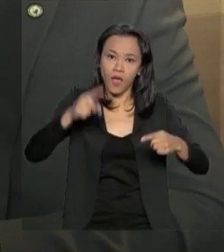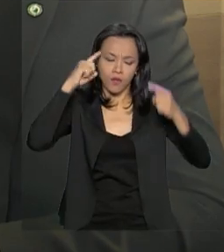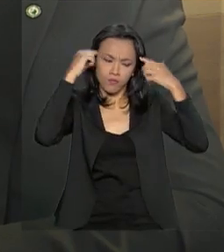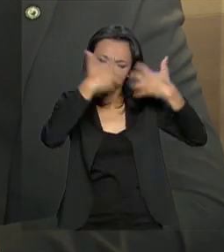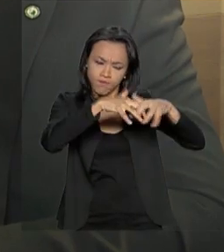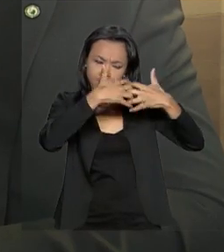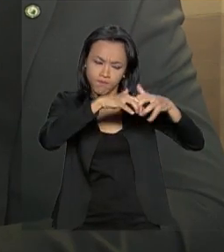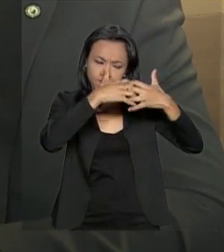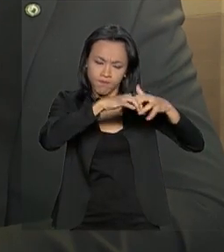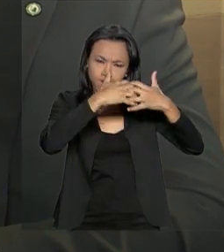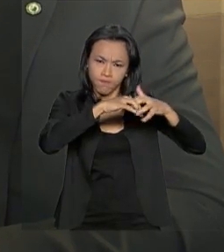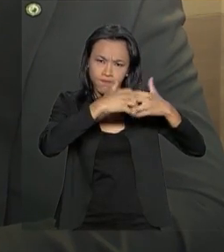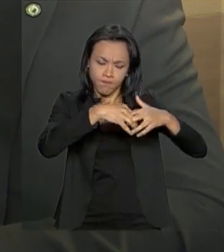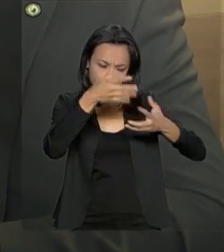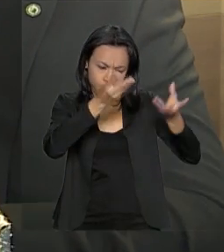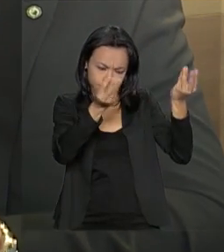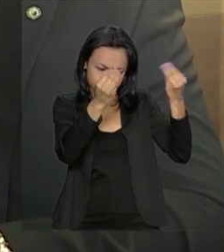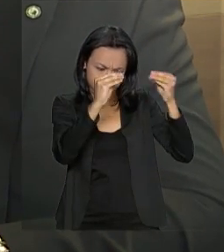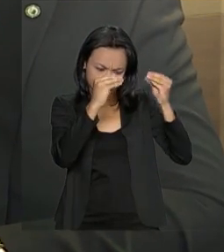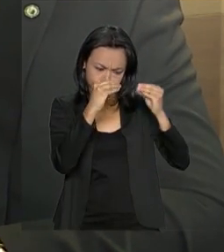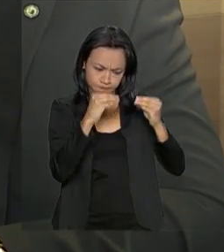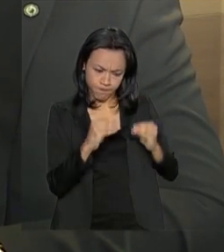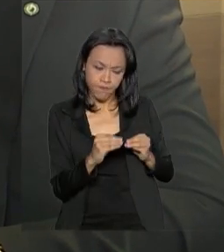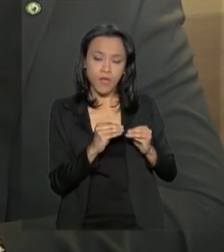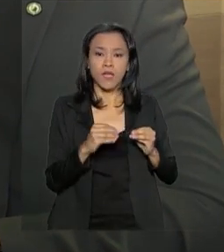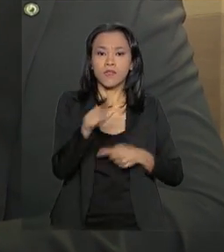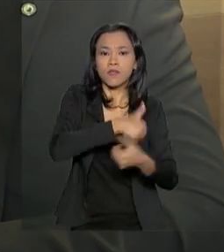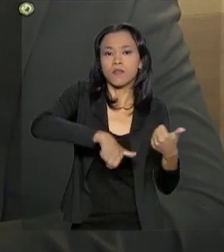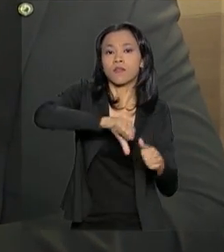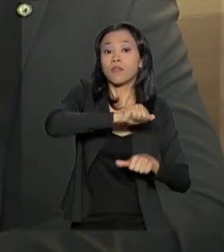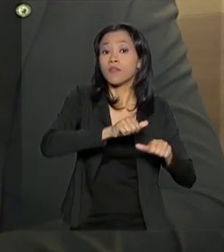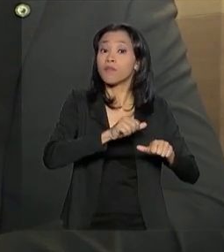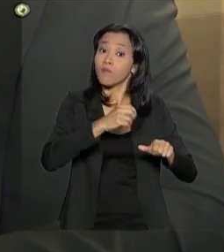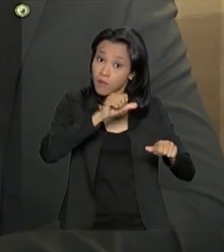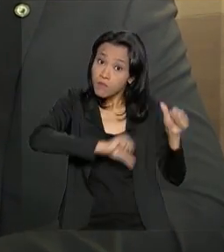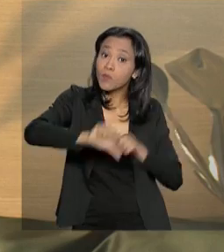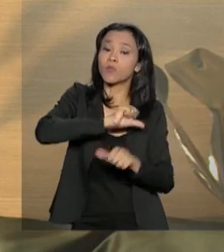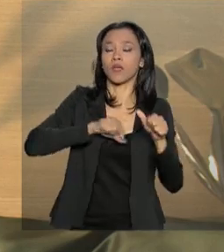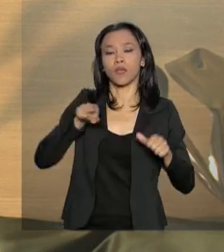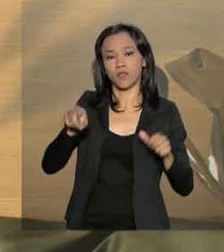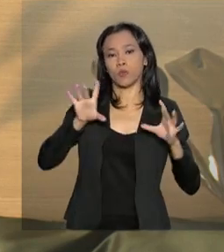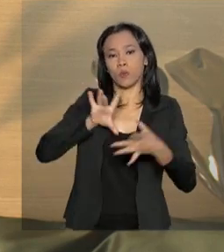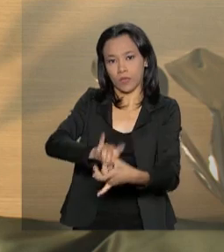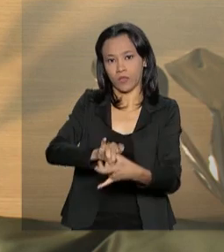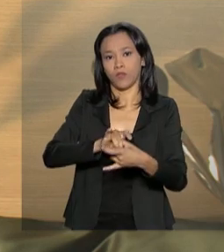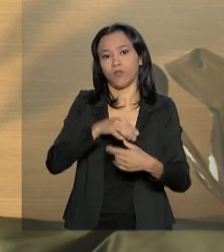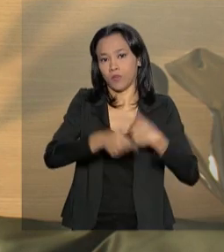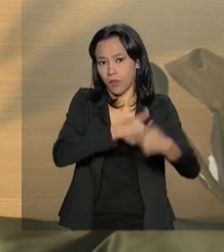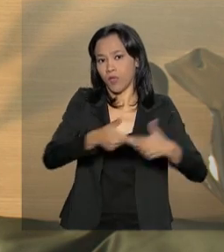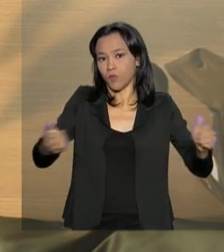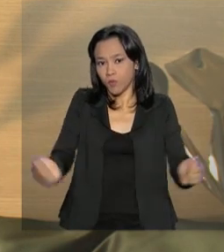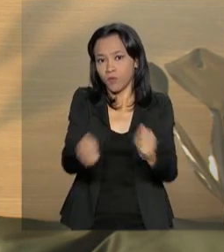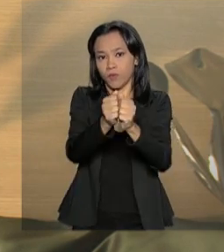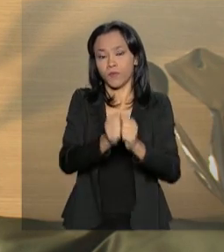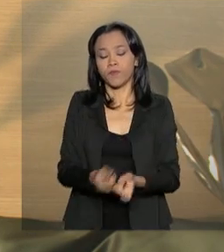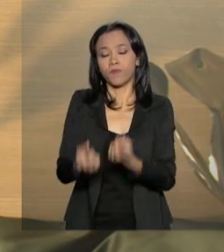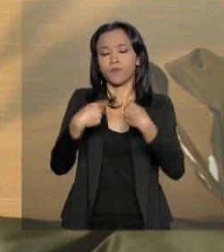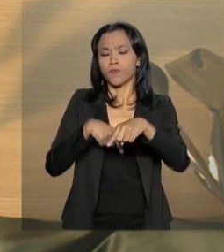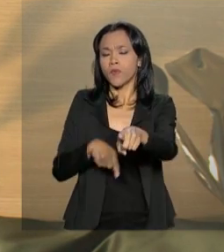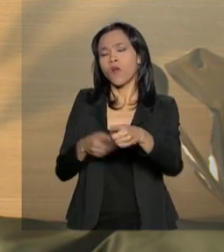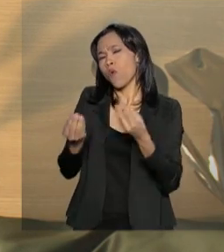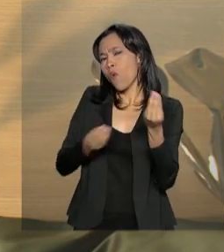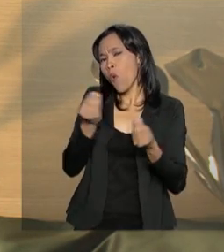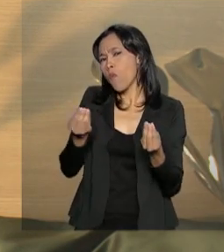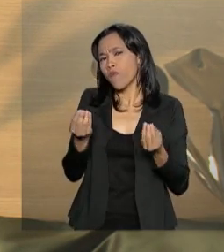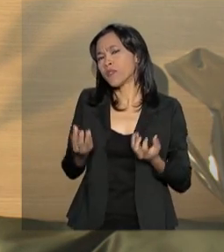coerente e cinética, essas ações, em conjunto, poderão mudar essa realidade. Ministro, como é que o senhor espera entregar o